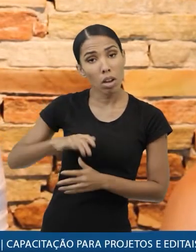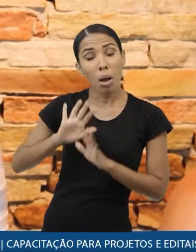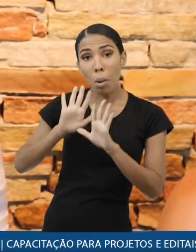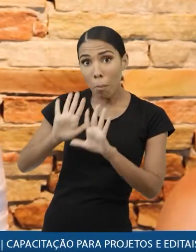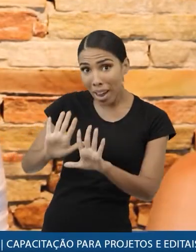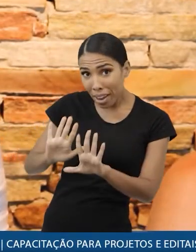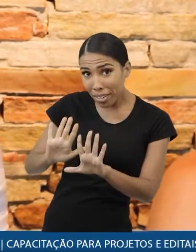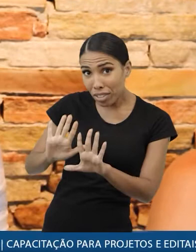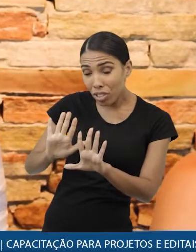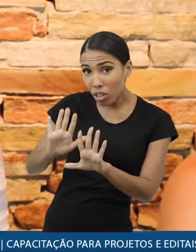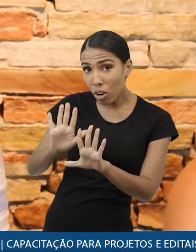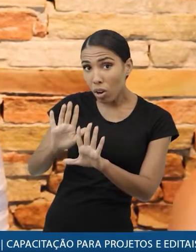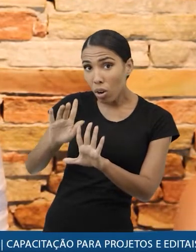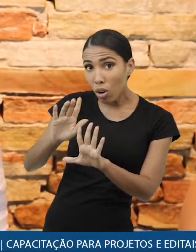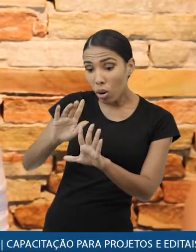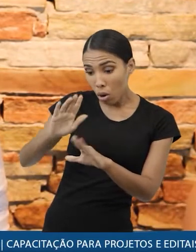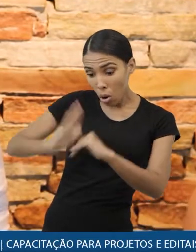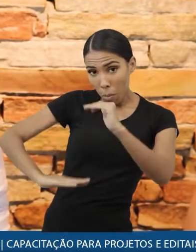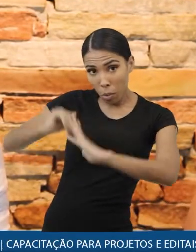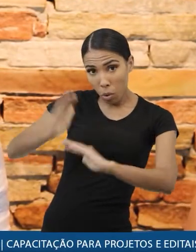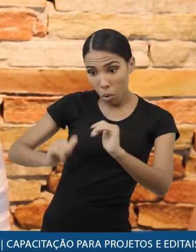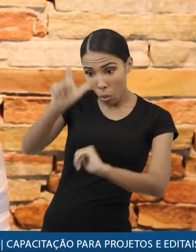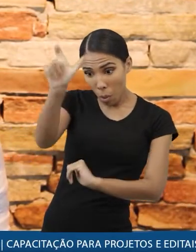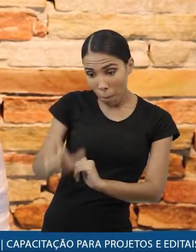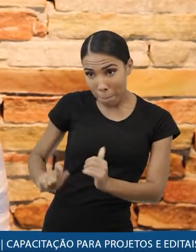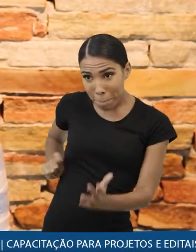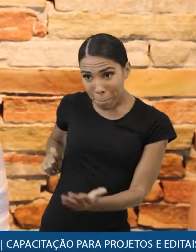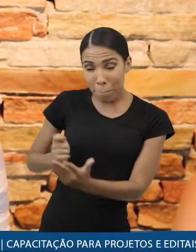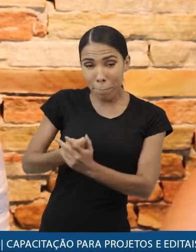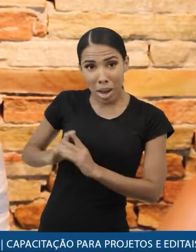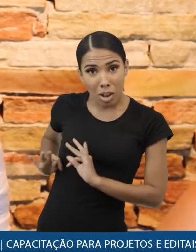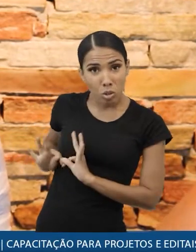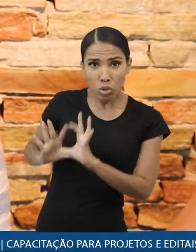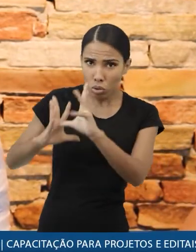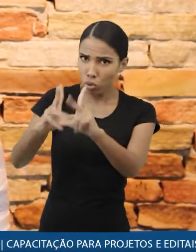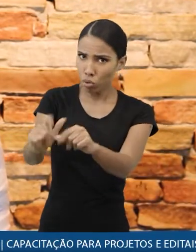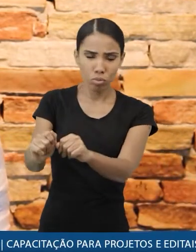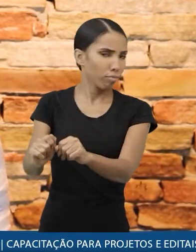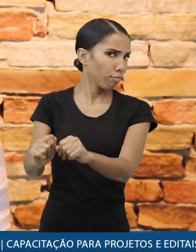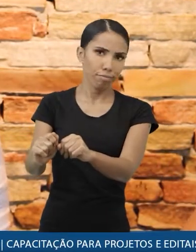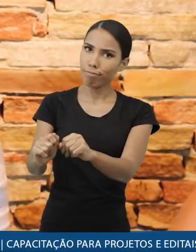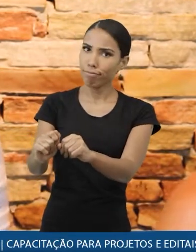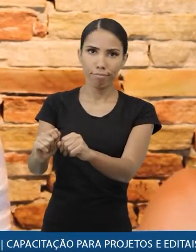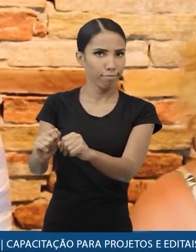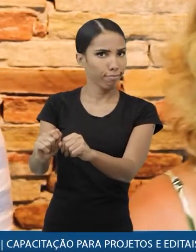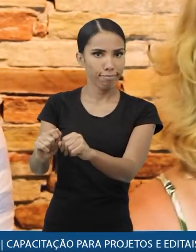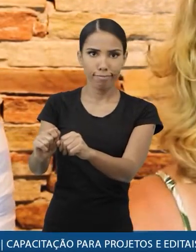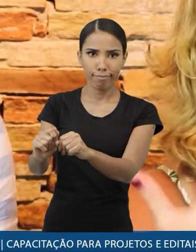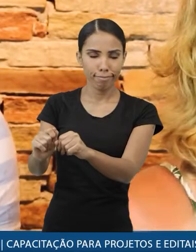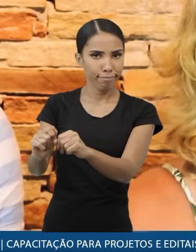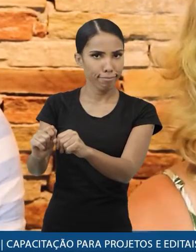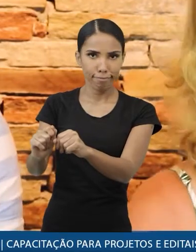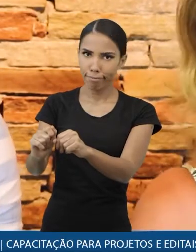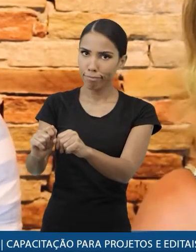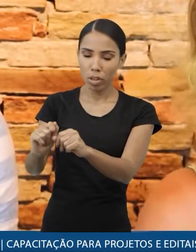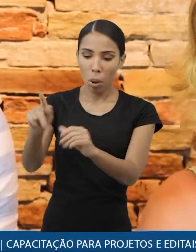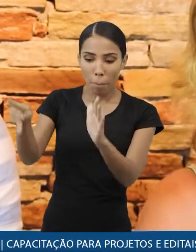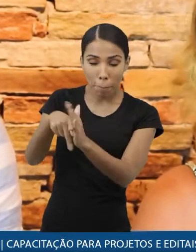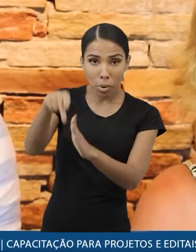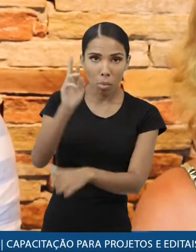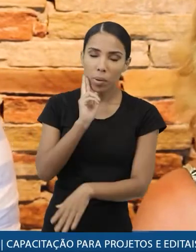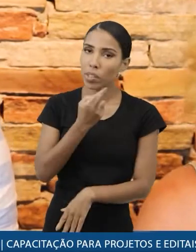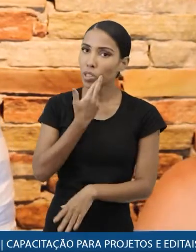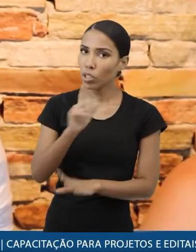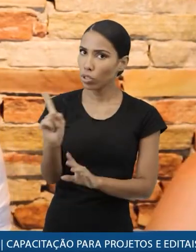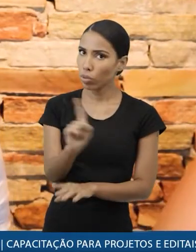mas não, esse cozinheiro não vai ser pago para todas as atividades que ele realiza por exemplo, como cozinheiro daquele determinado